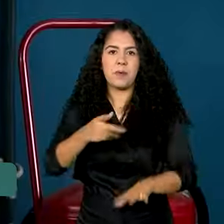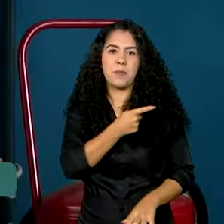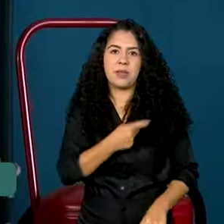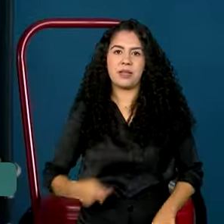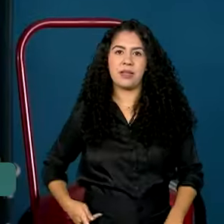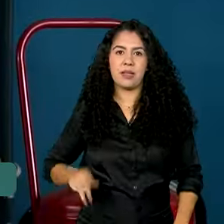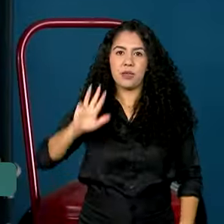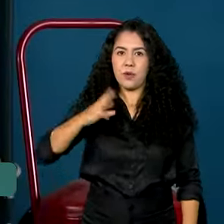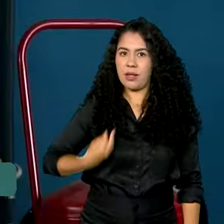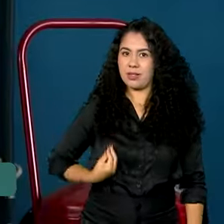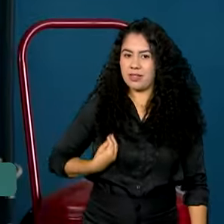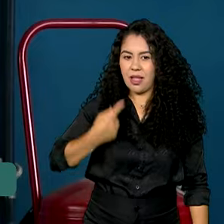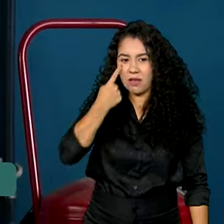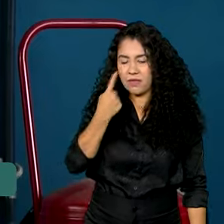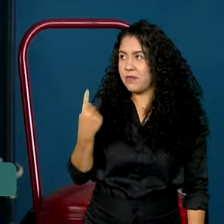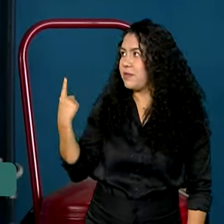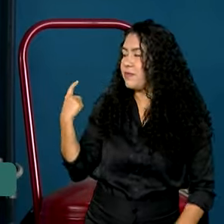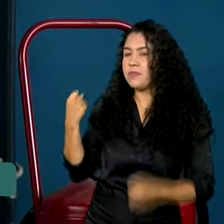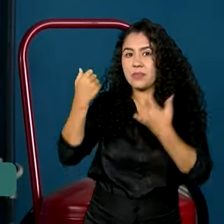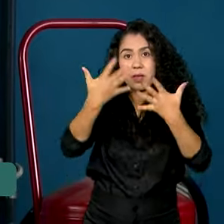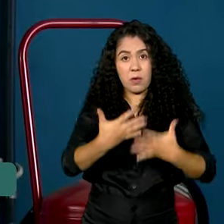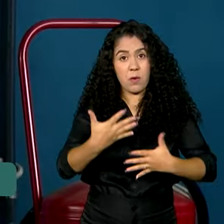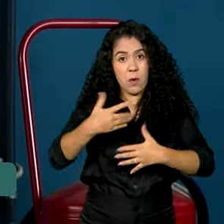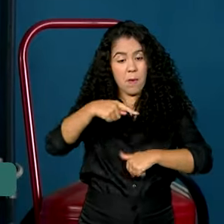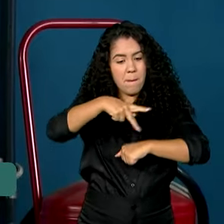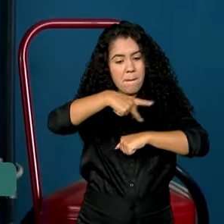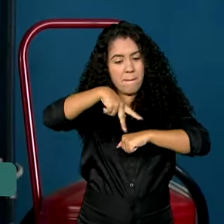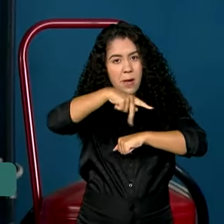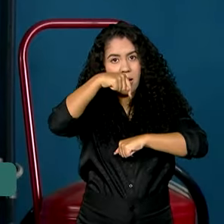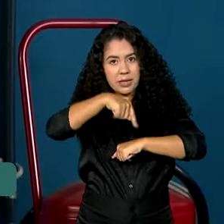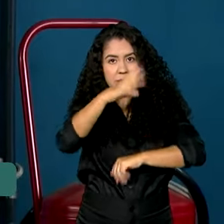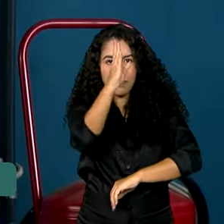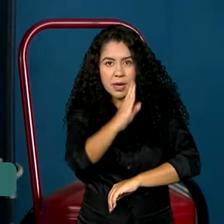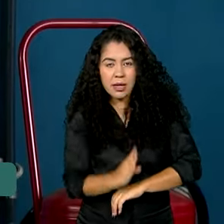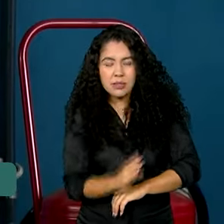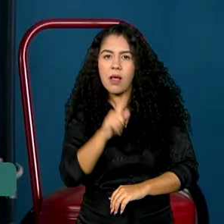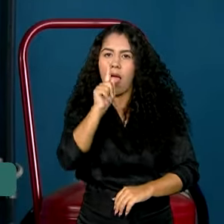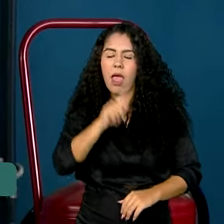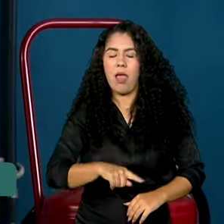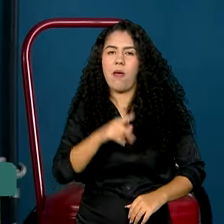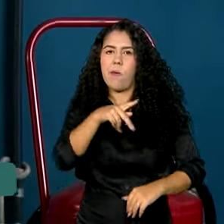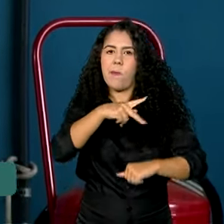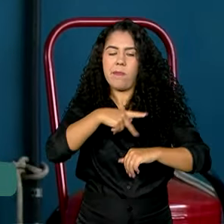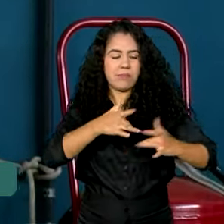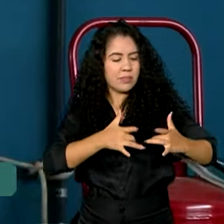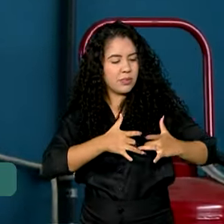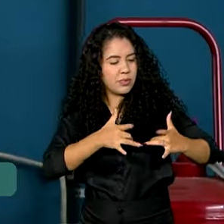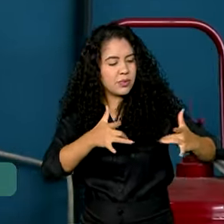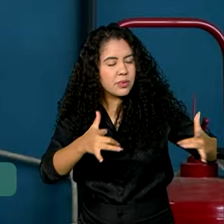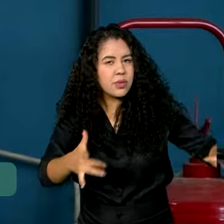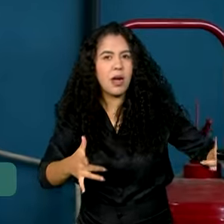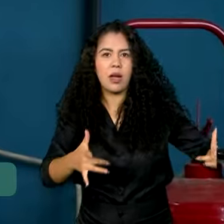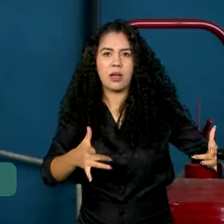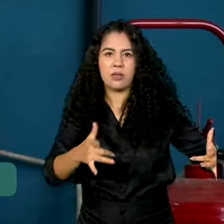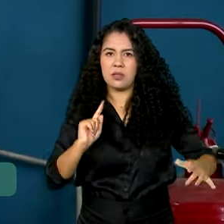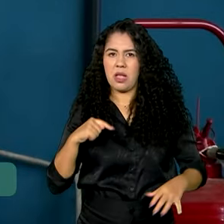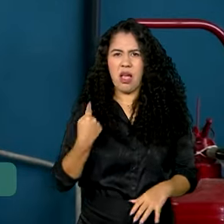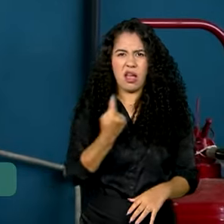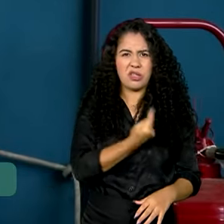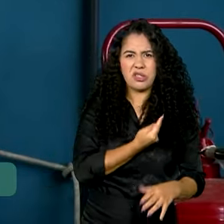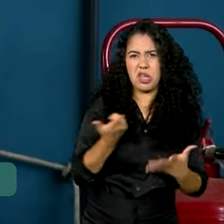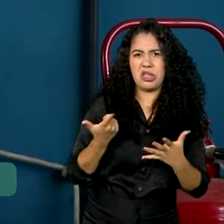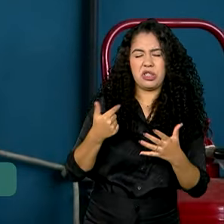O Brasil é um país generoso. O Brasil não tem contencioso com nenhum país do mundo,